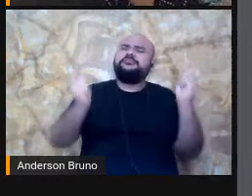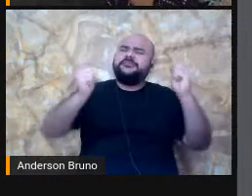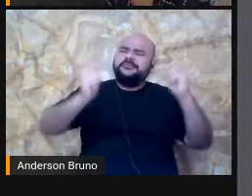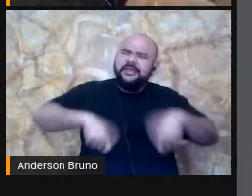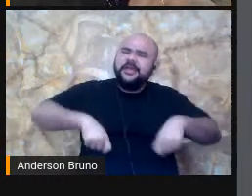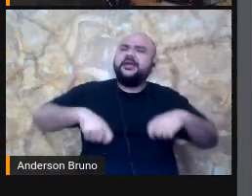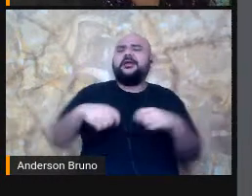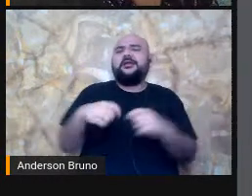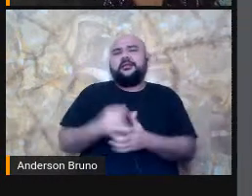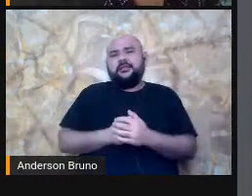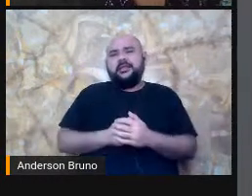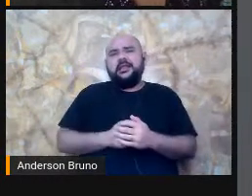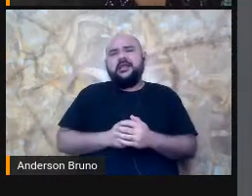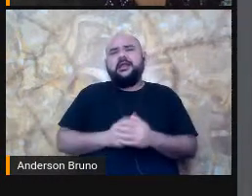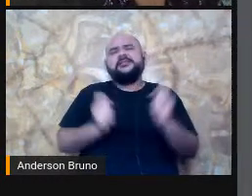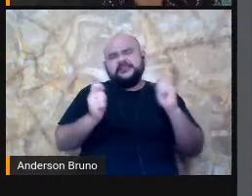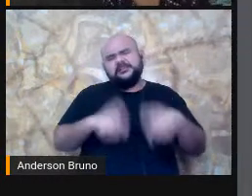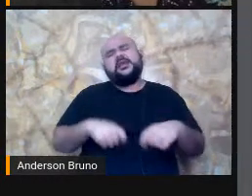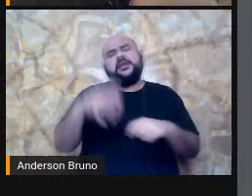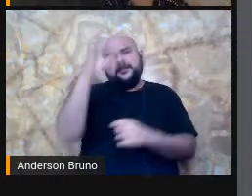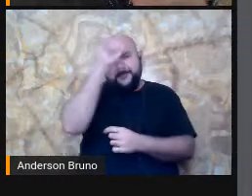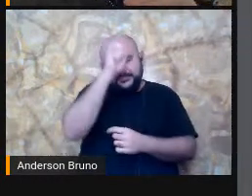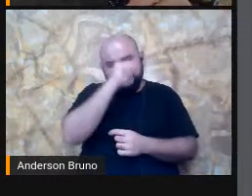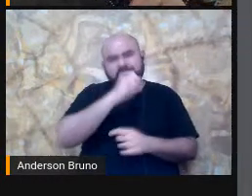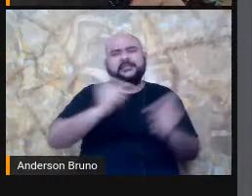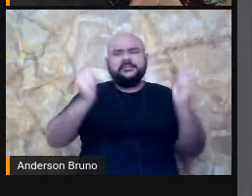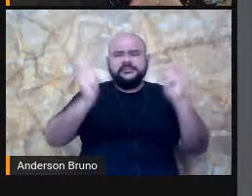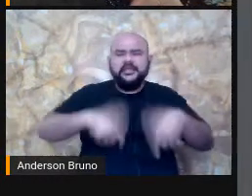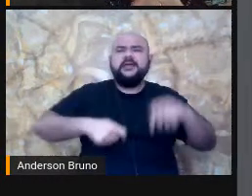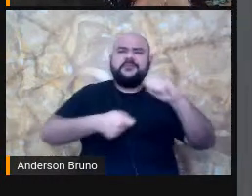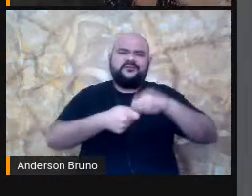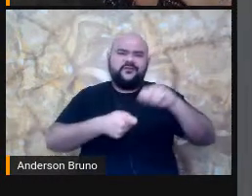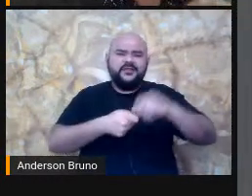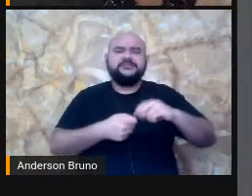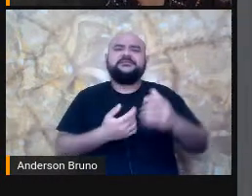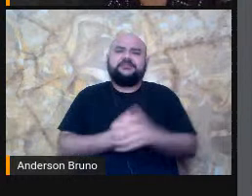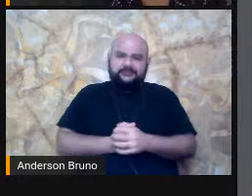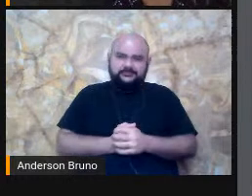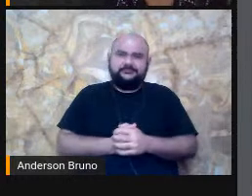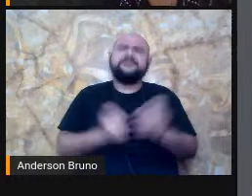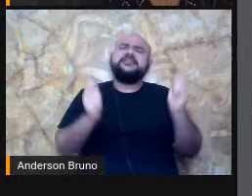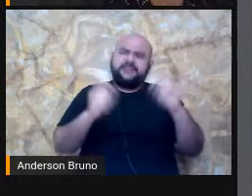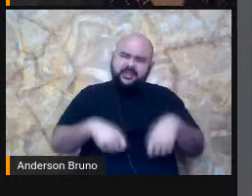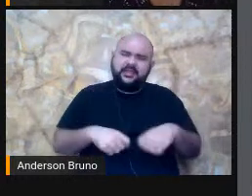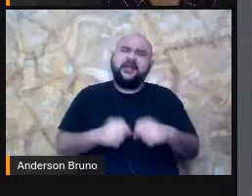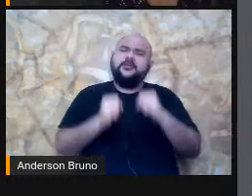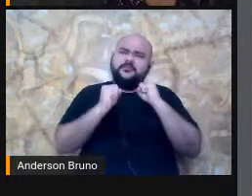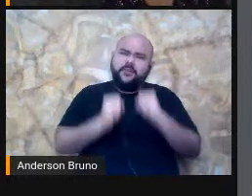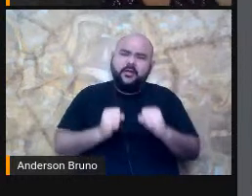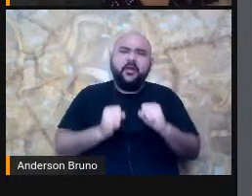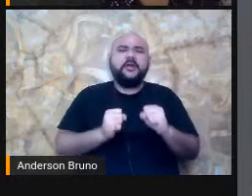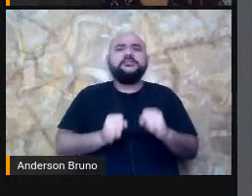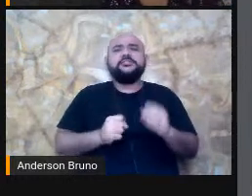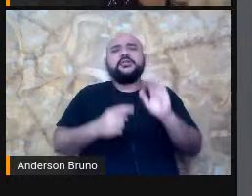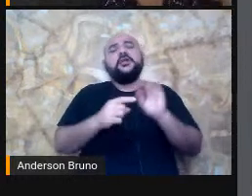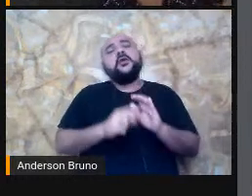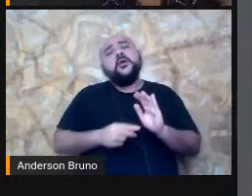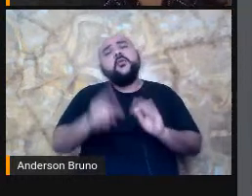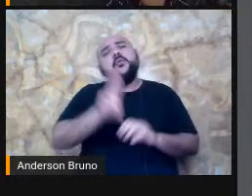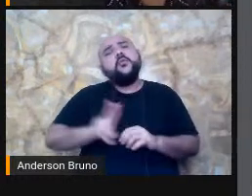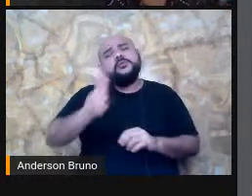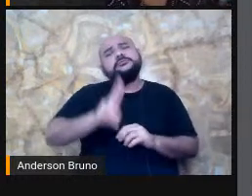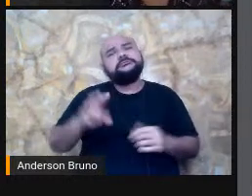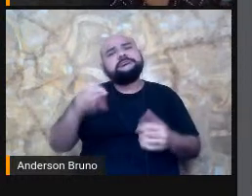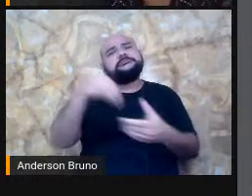E é capaz De fazer E mais importante Ainda Que pode ser Introduzido Nas nossas práticas